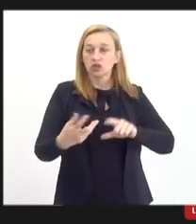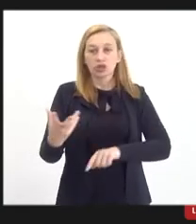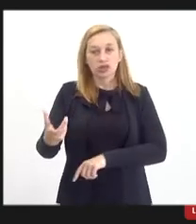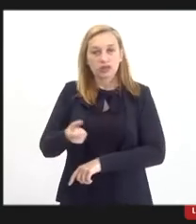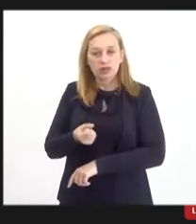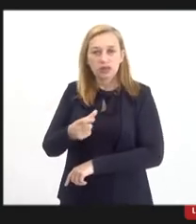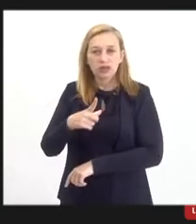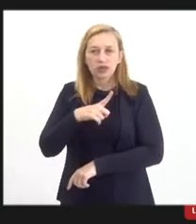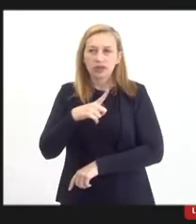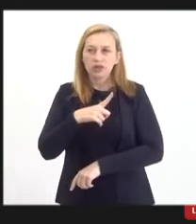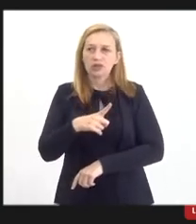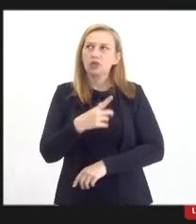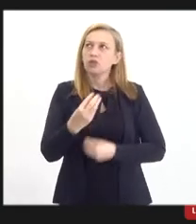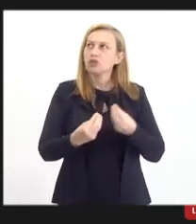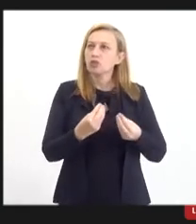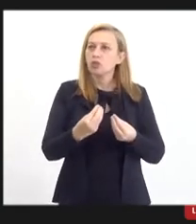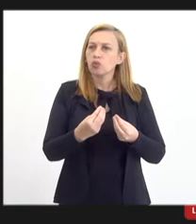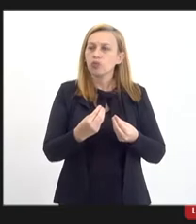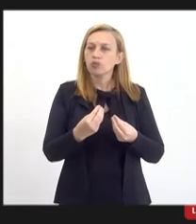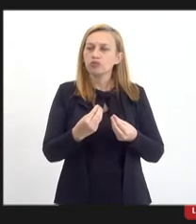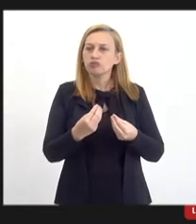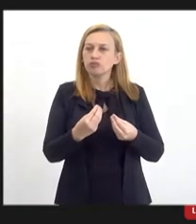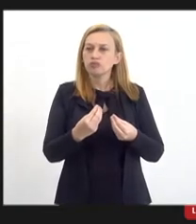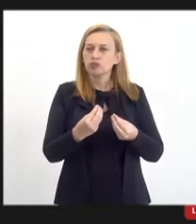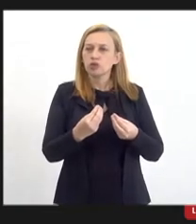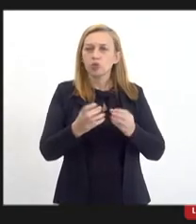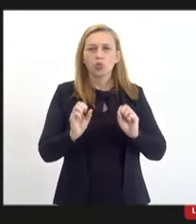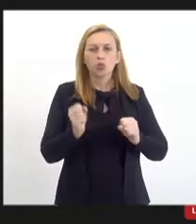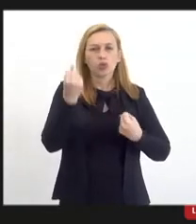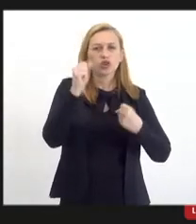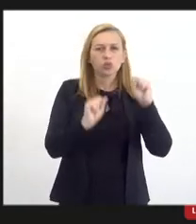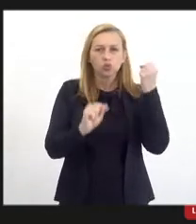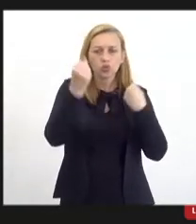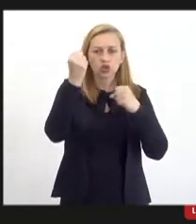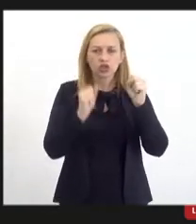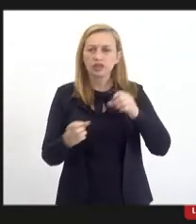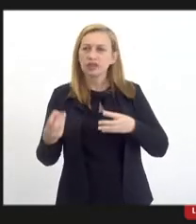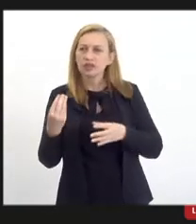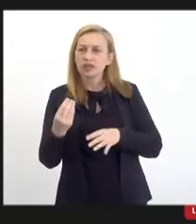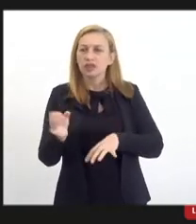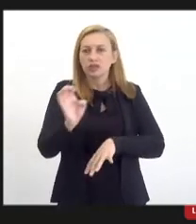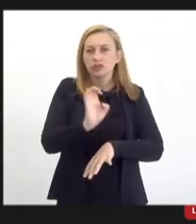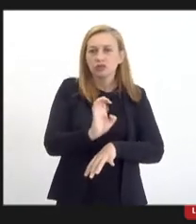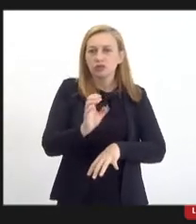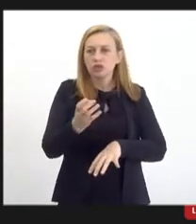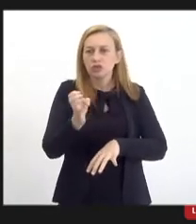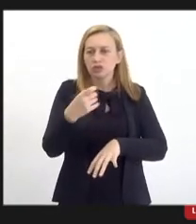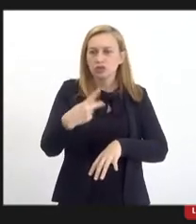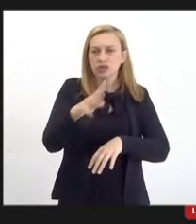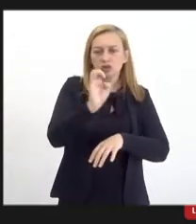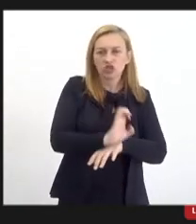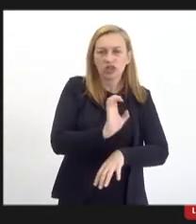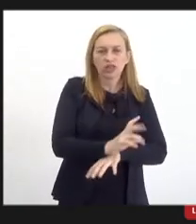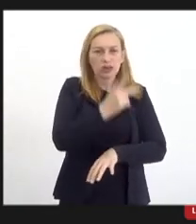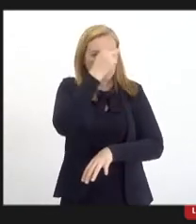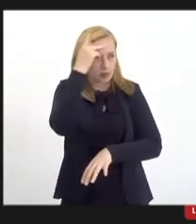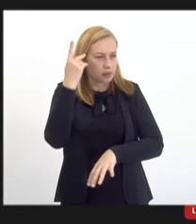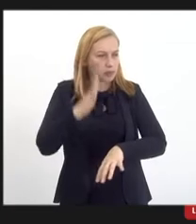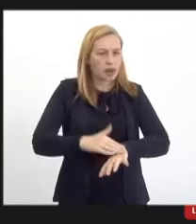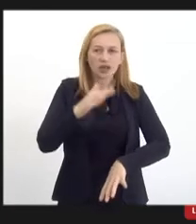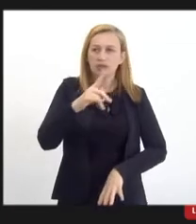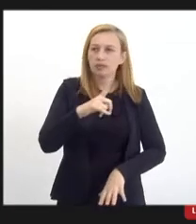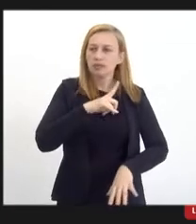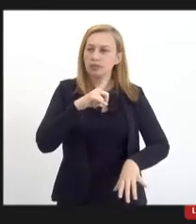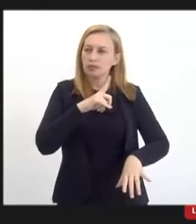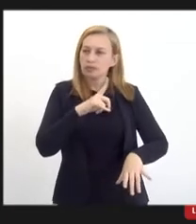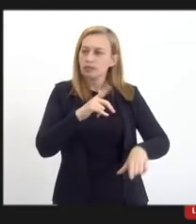você tem uma indústria pujante no seu Estado, porque você vai ter mais pessoas empregadas e você tem